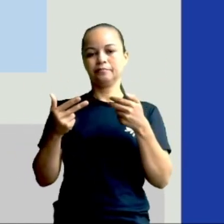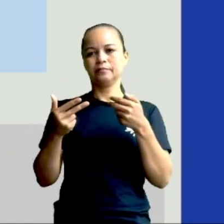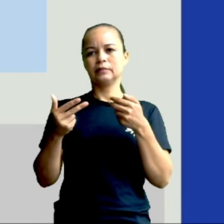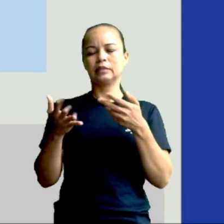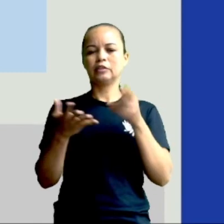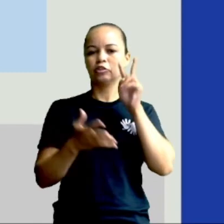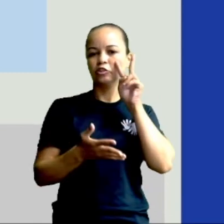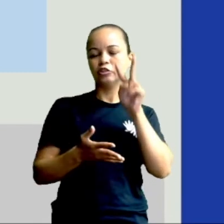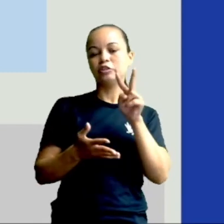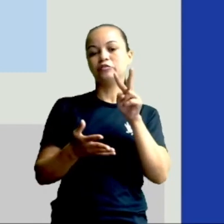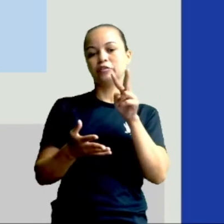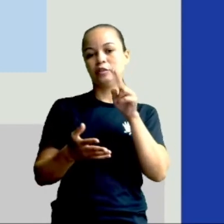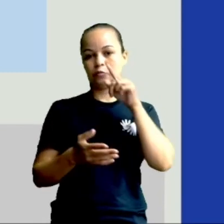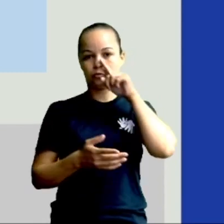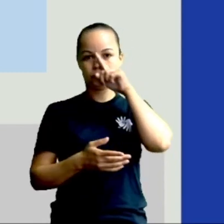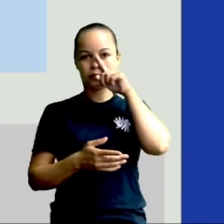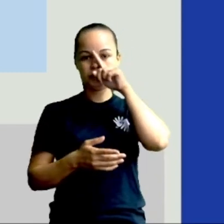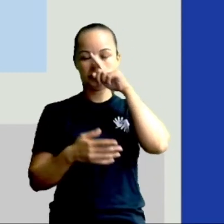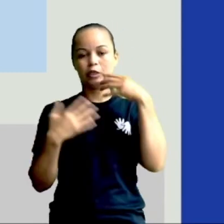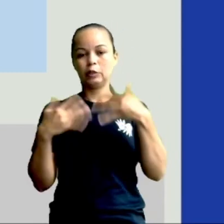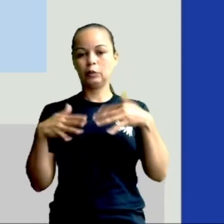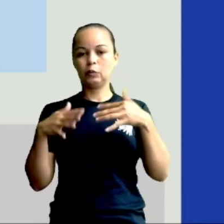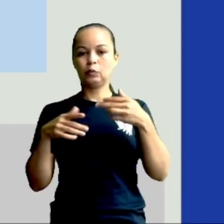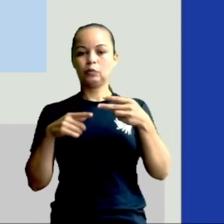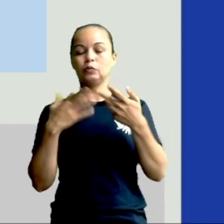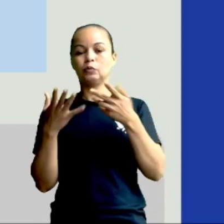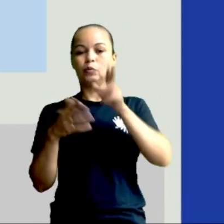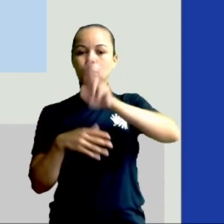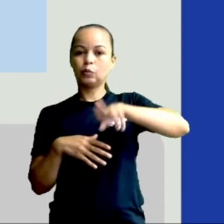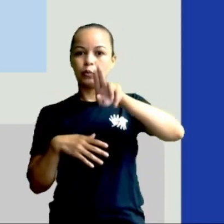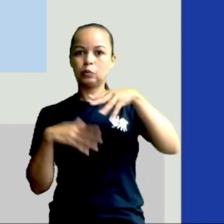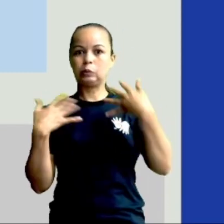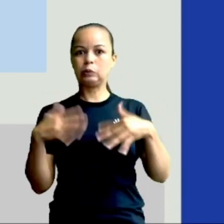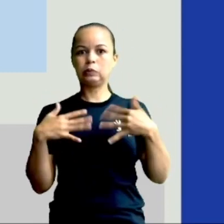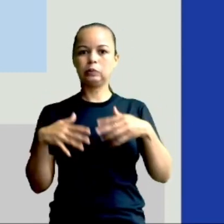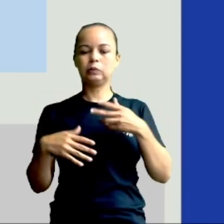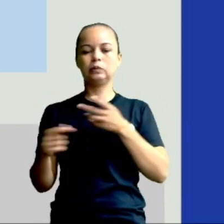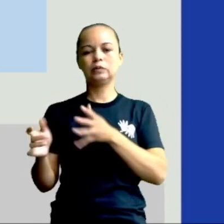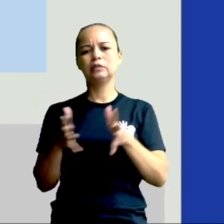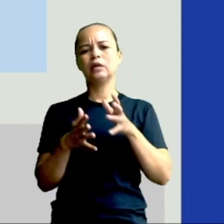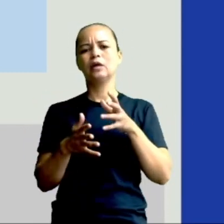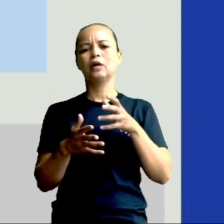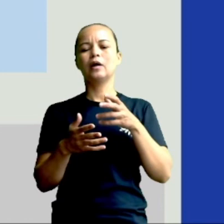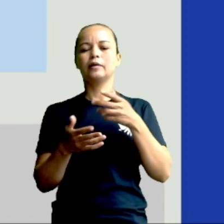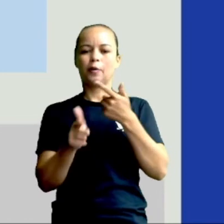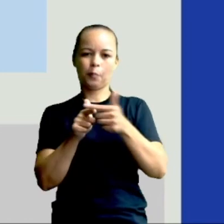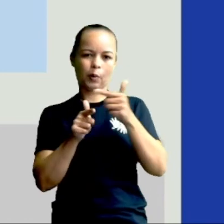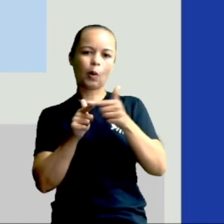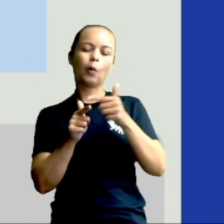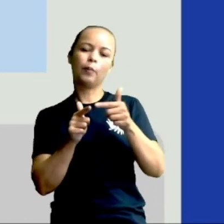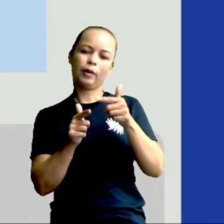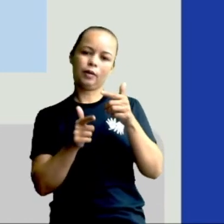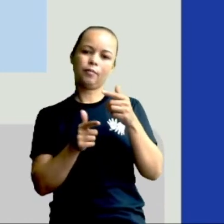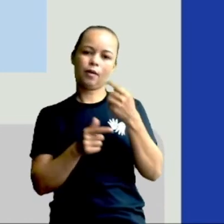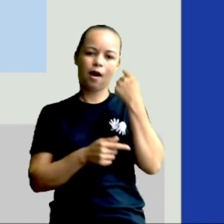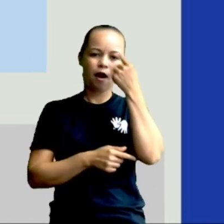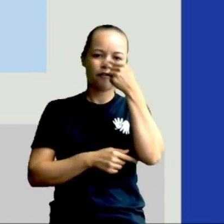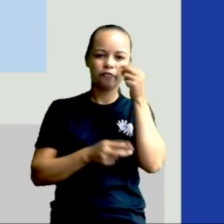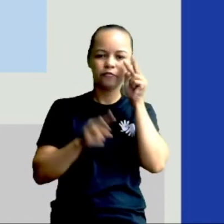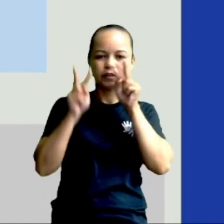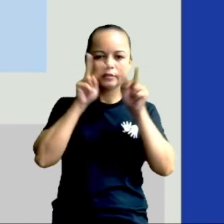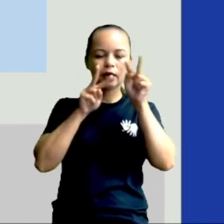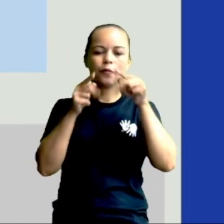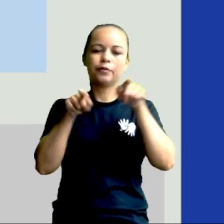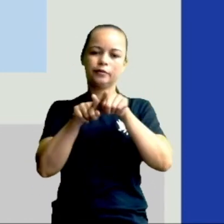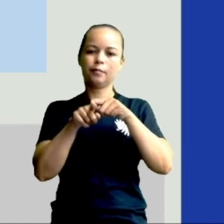os riscos do uso excessivo desses aparelhos, né? Temos que ter cuidado porque causam danos à nossa visão e também